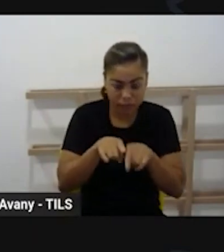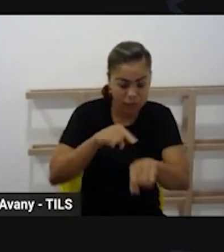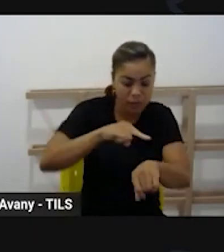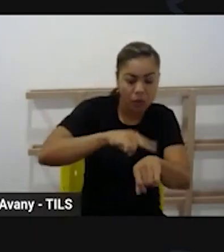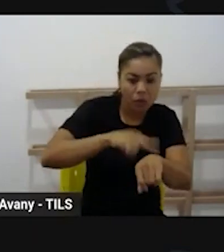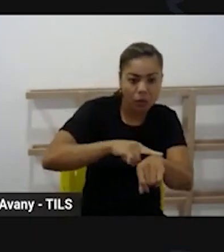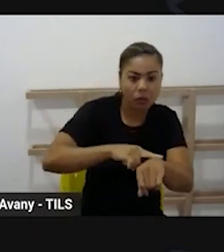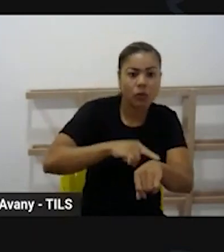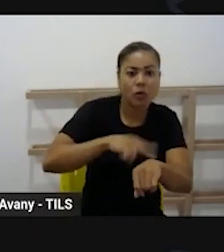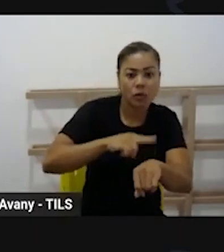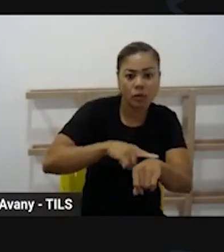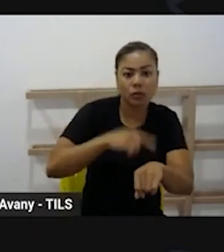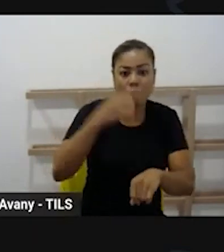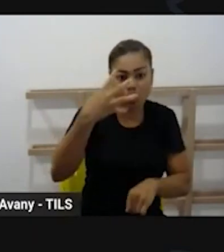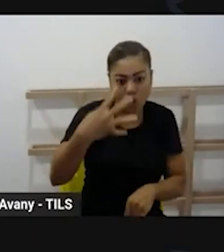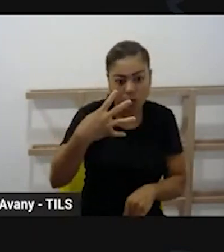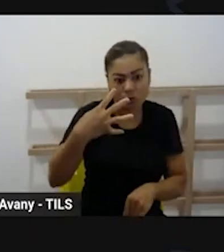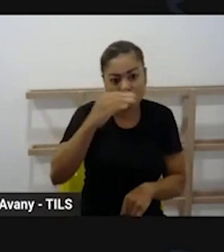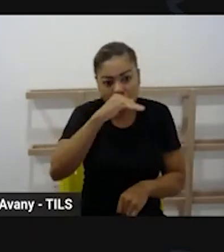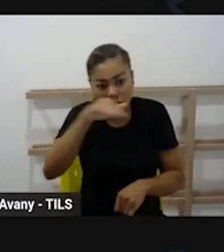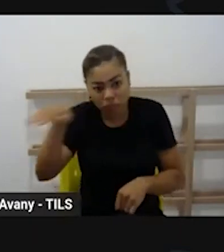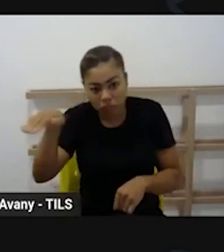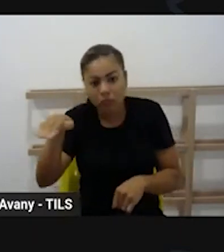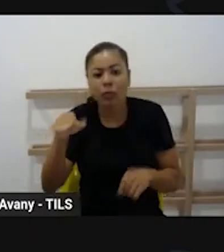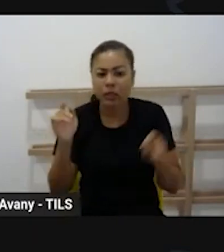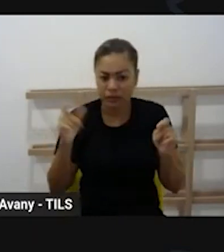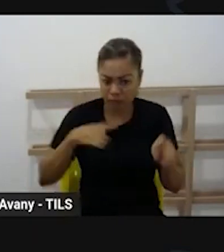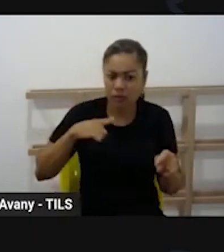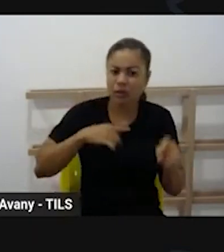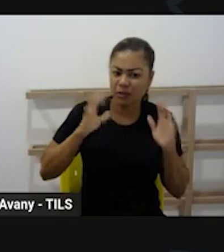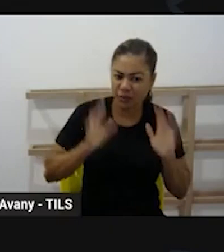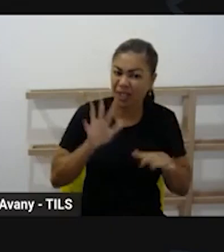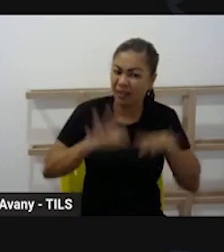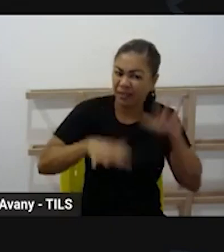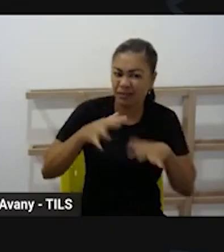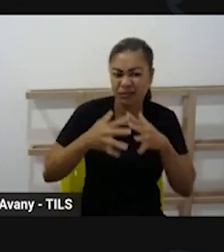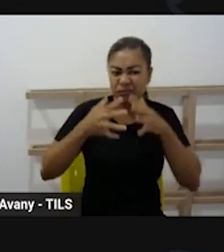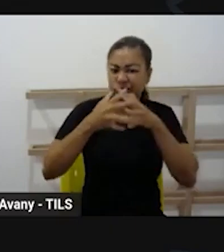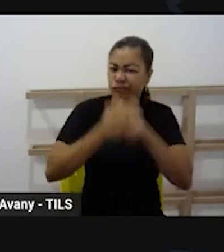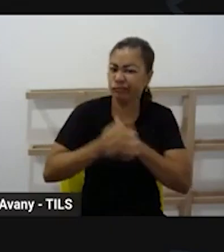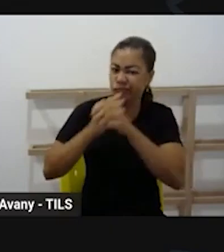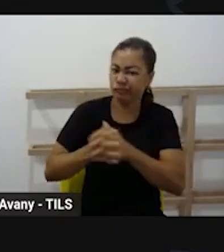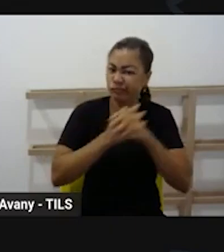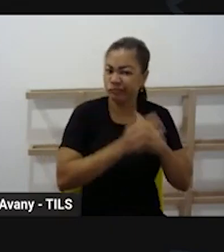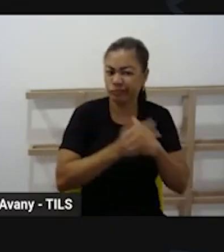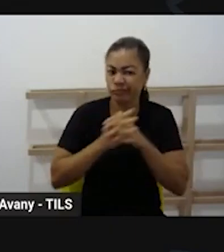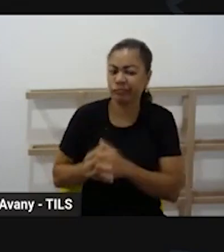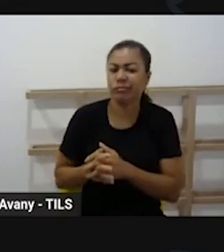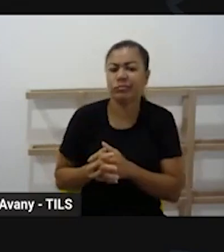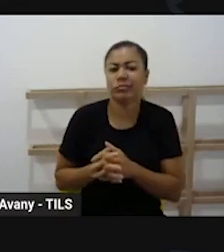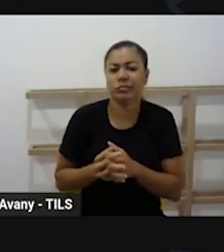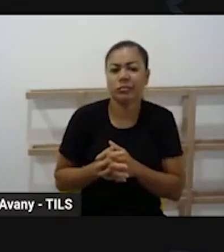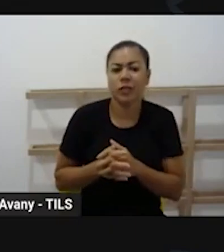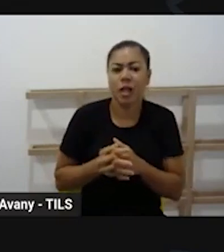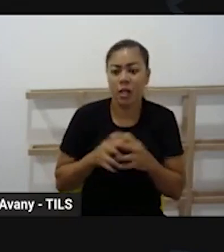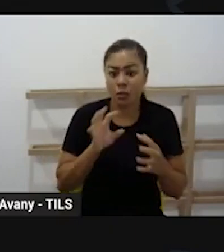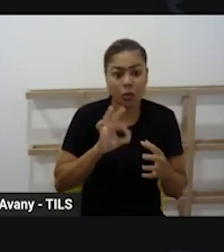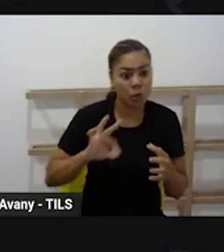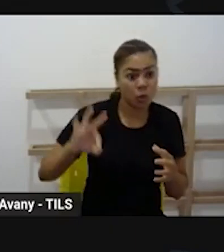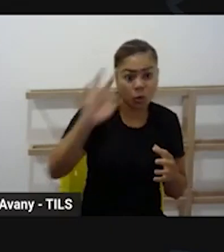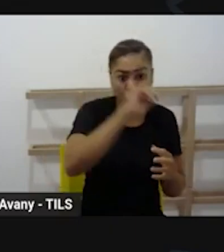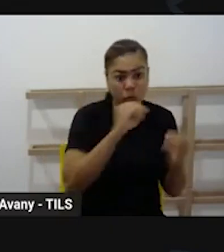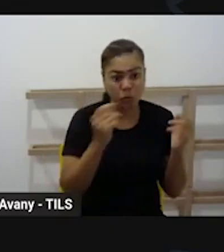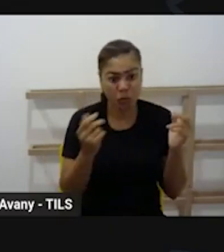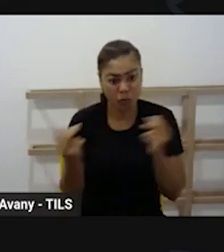e meia e que houve essa confusão de que a educação infantil ia unificar para todo mundo incluindo a